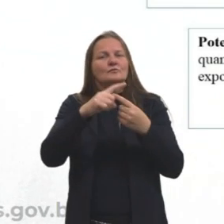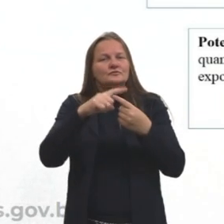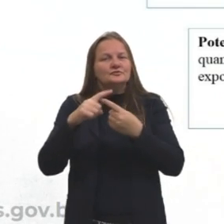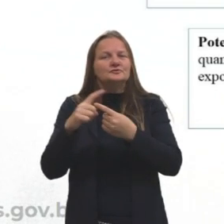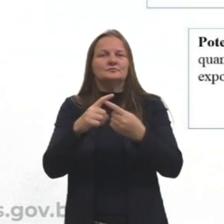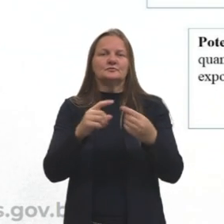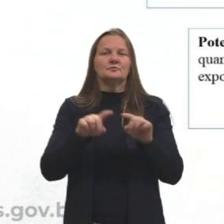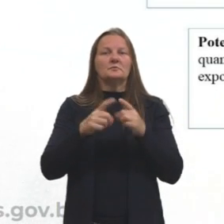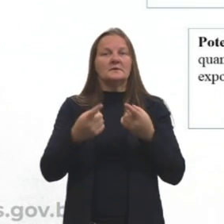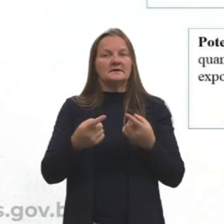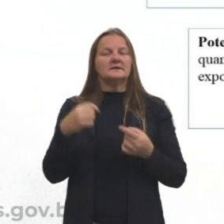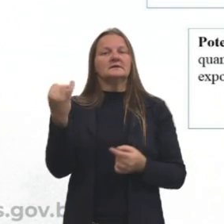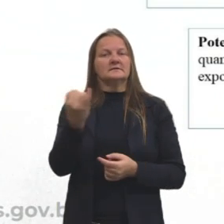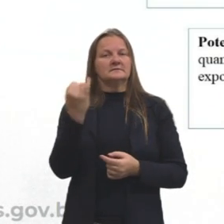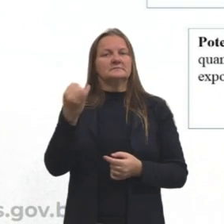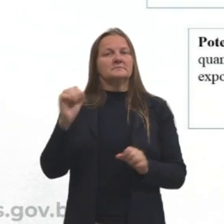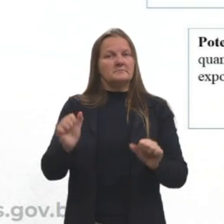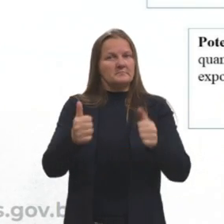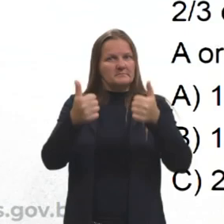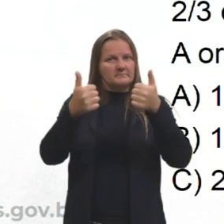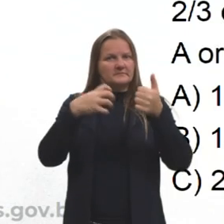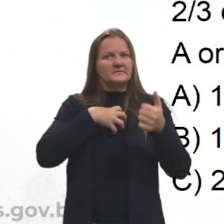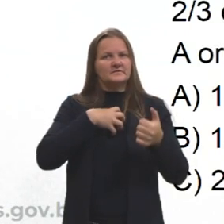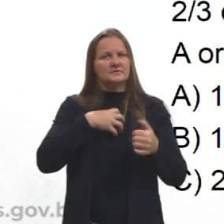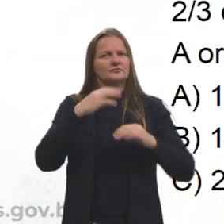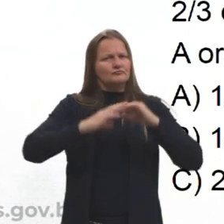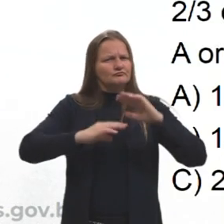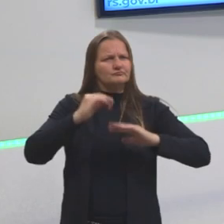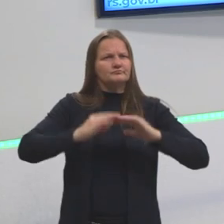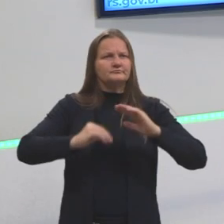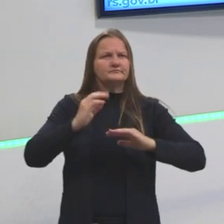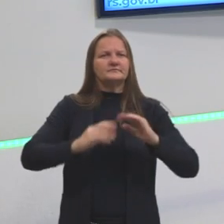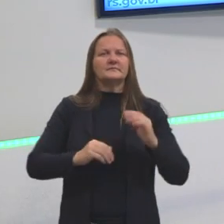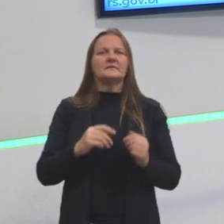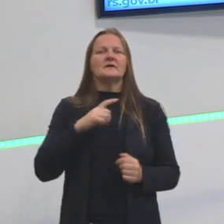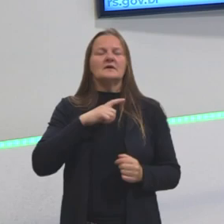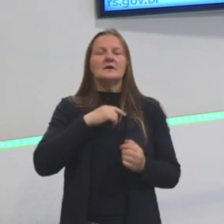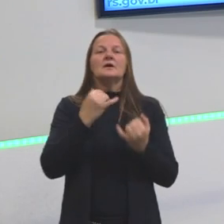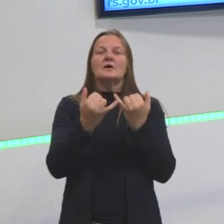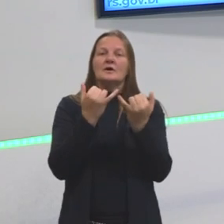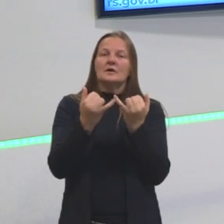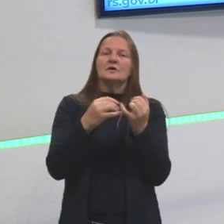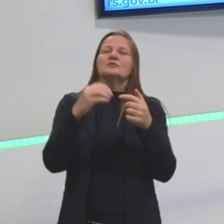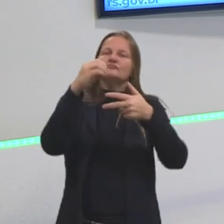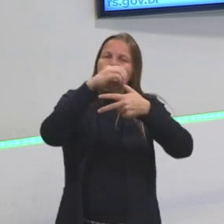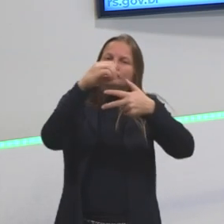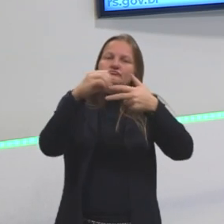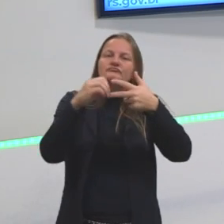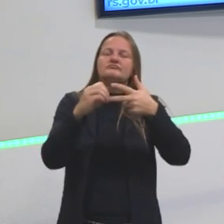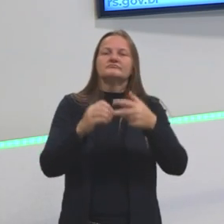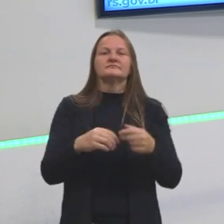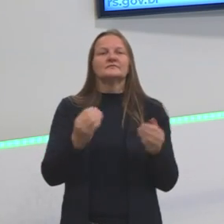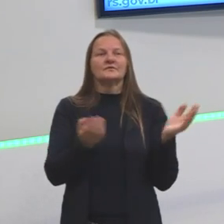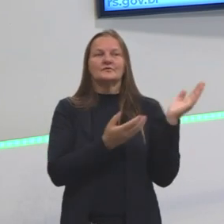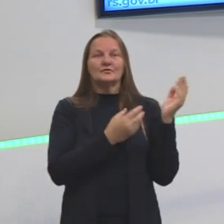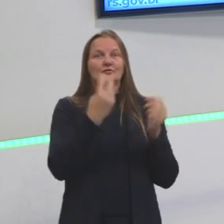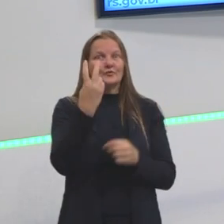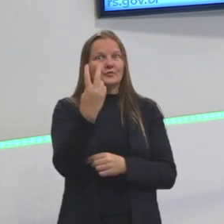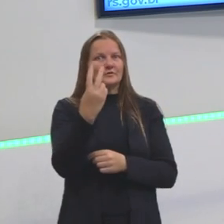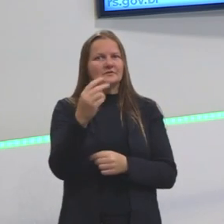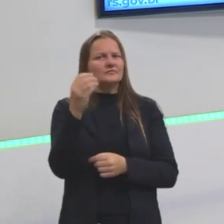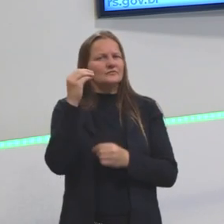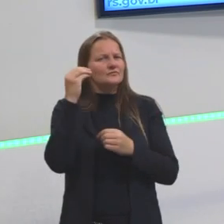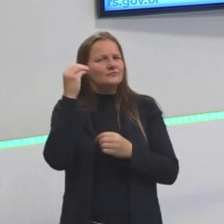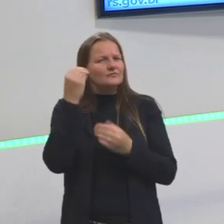fração. Mas a melhor forma de a gente praticar é através das questões. Então, eu trouxe duas questões